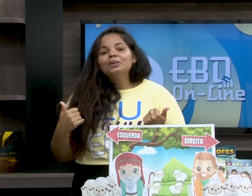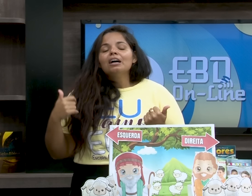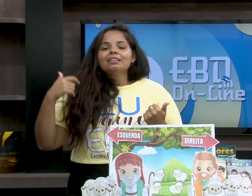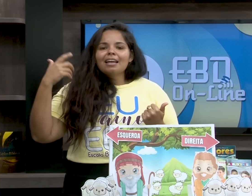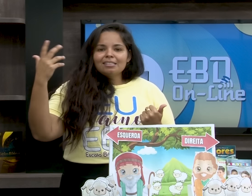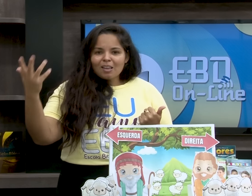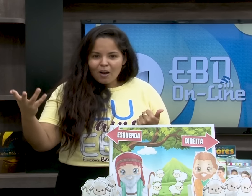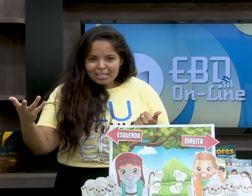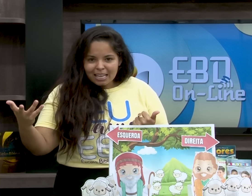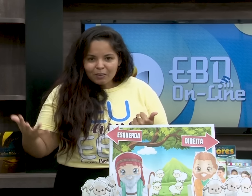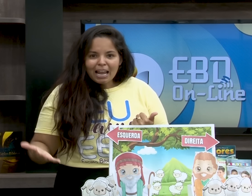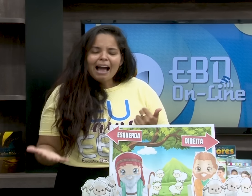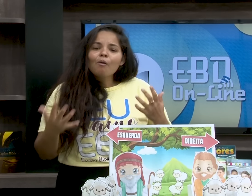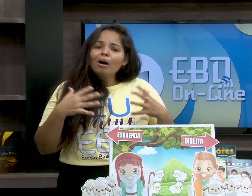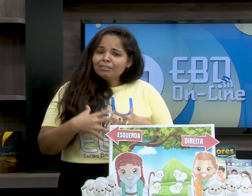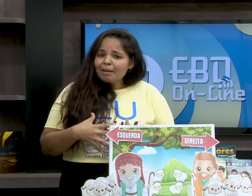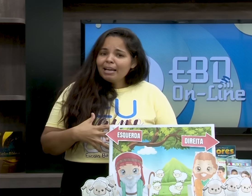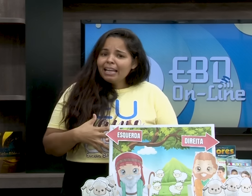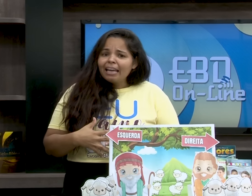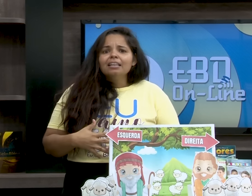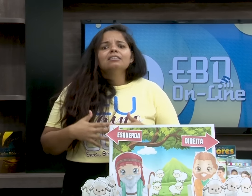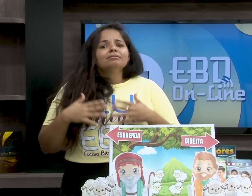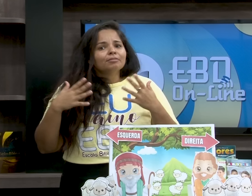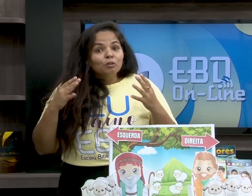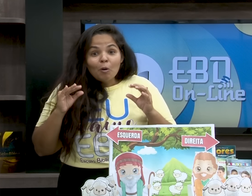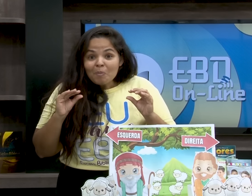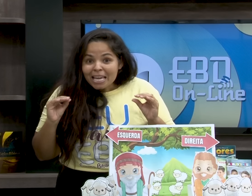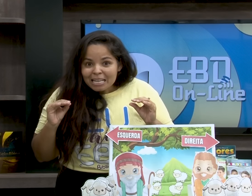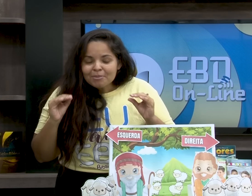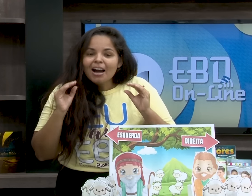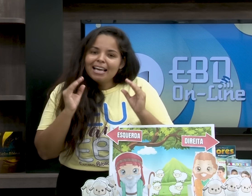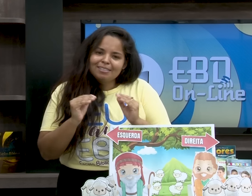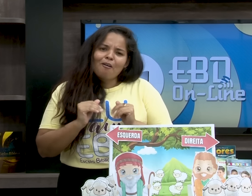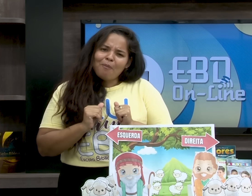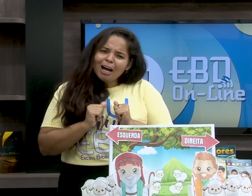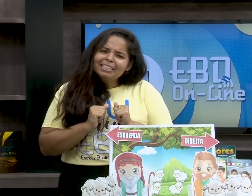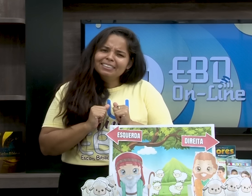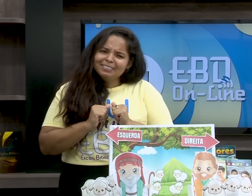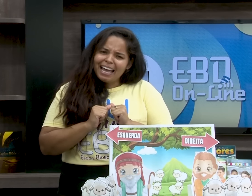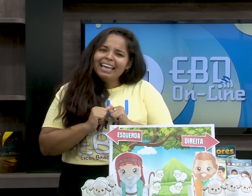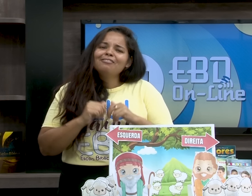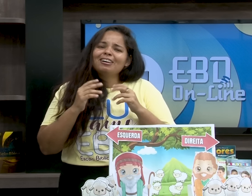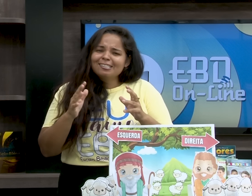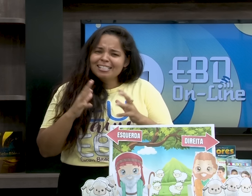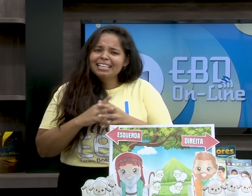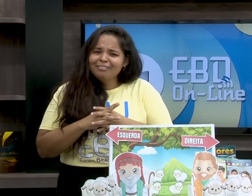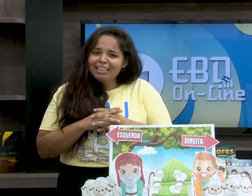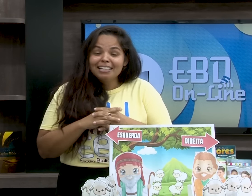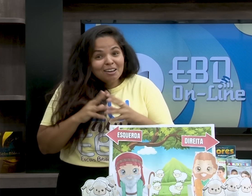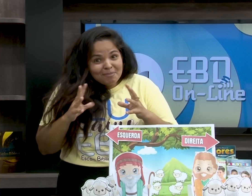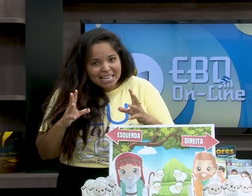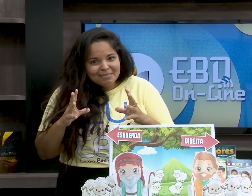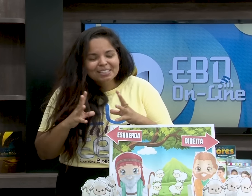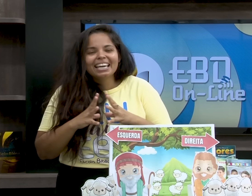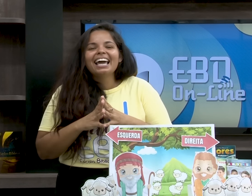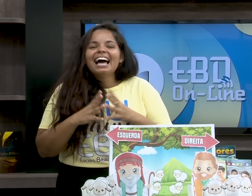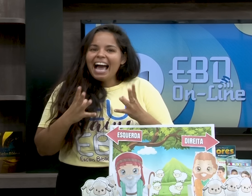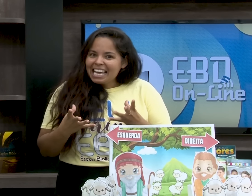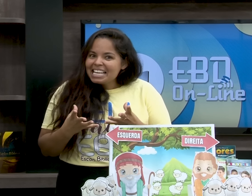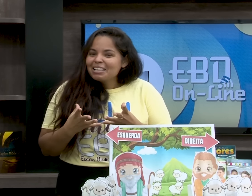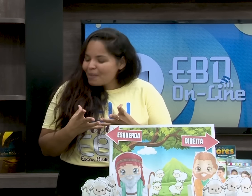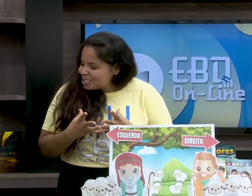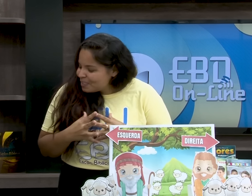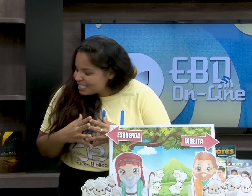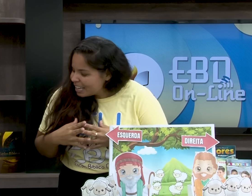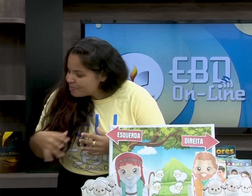Tanto na escola secular quanto na IBD. Porque o mínimo é se comportando, né? E fazendo as atividades. É o mínimo